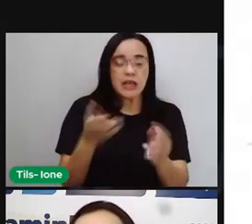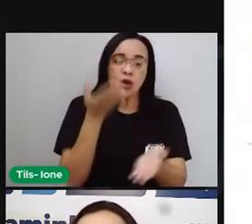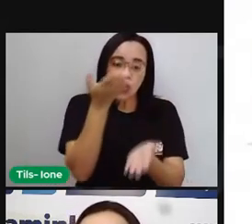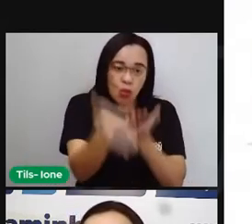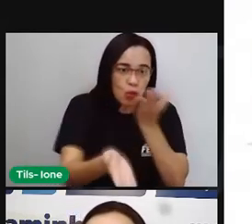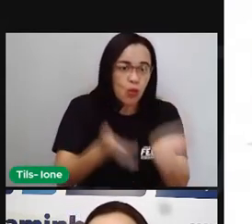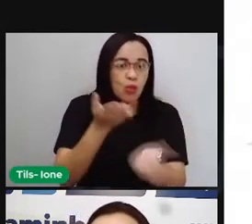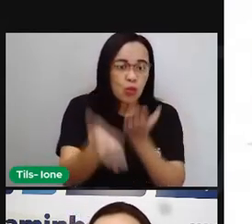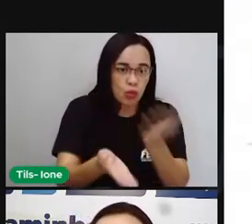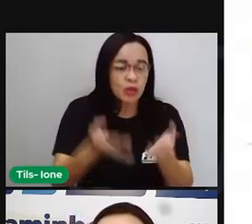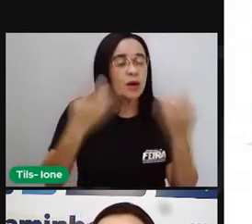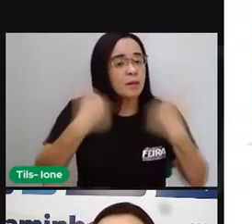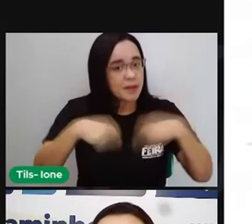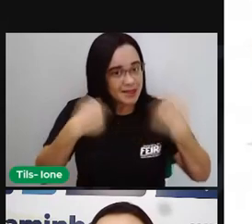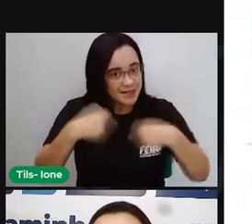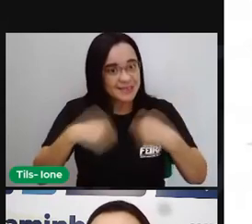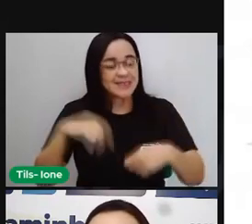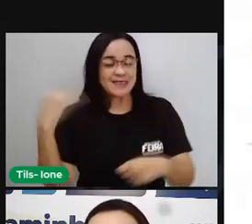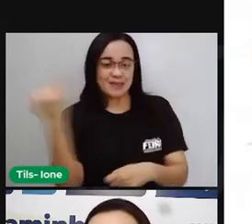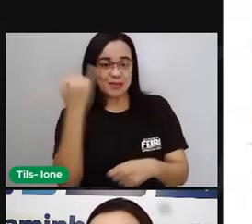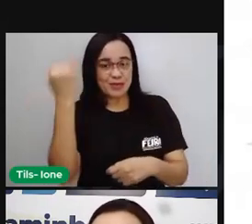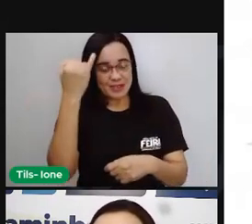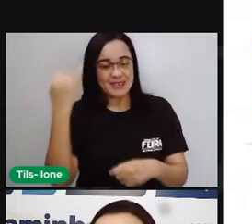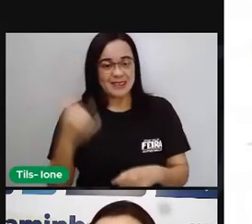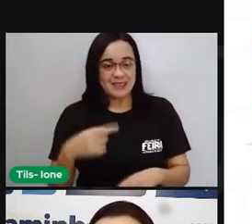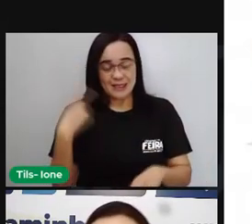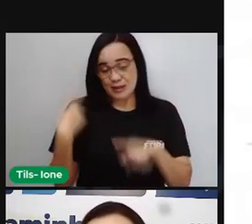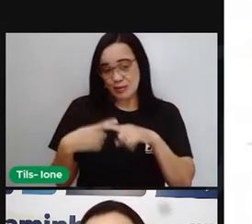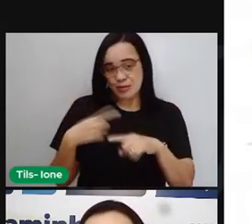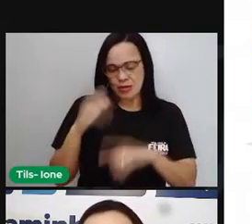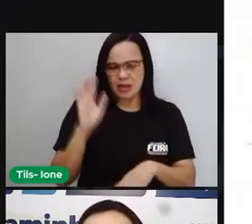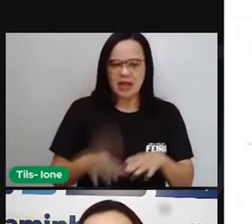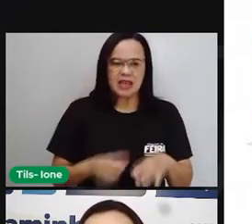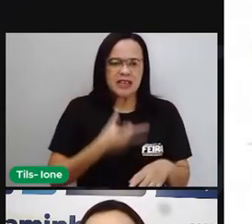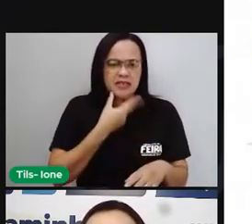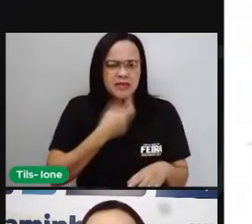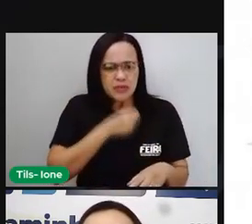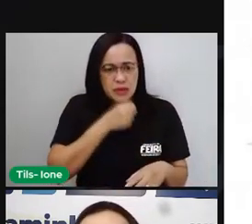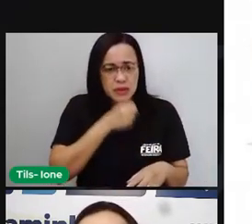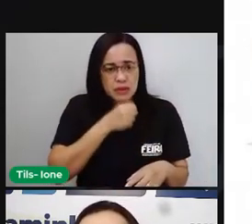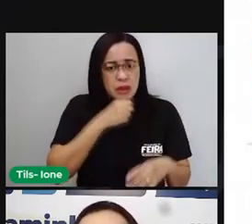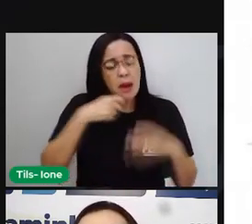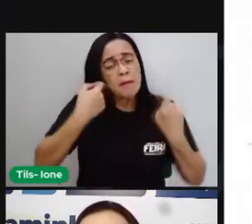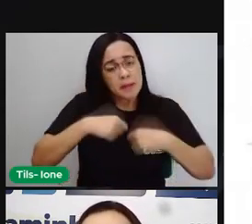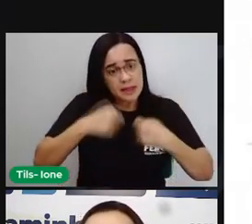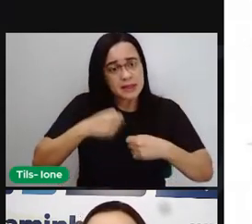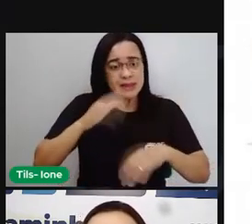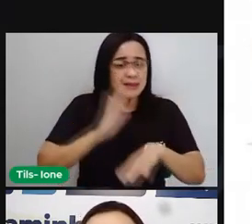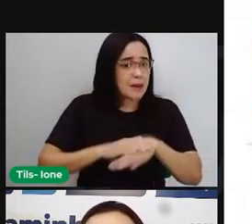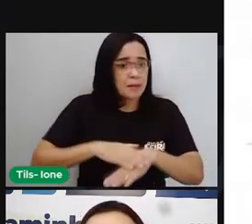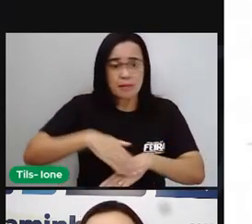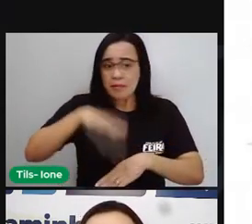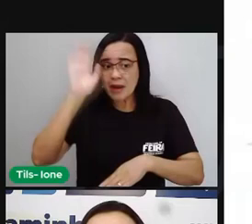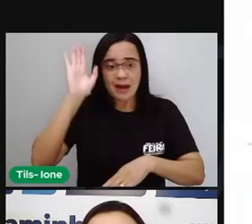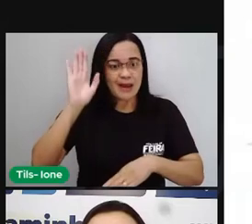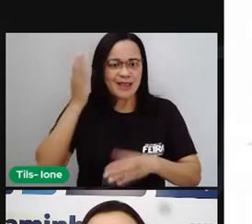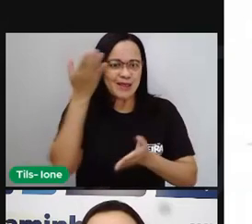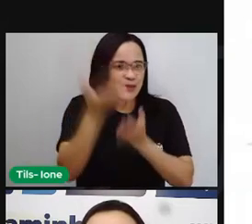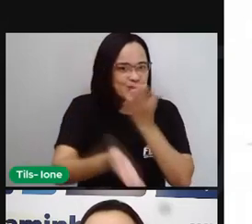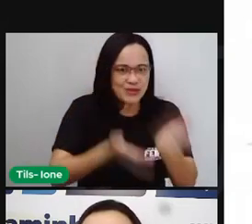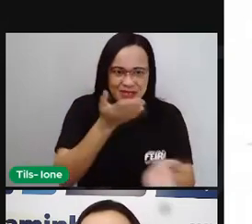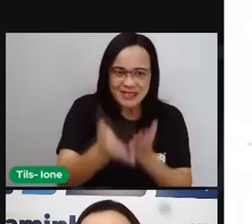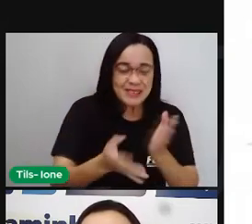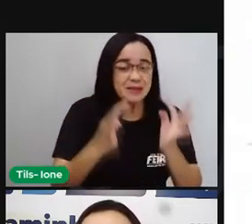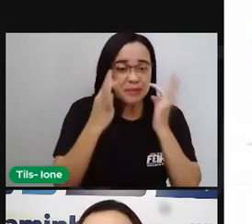Porque quando vai ficando mais velho, começam a ficar mais dependentes, né? De outras pessoas. E aí, é muito importante a gente pensar nisso